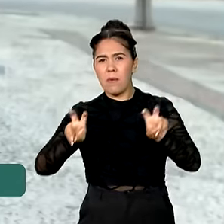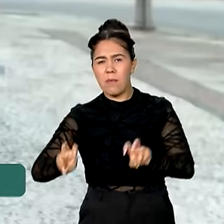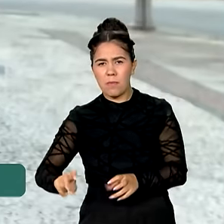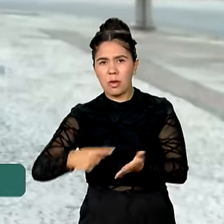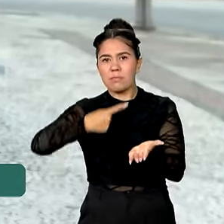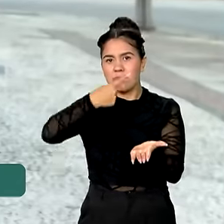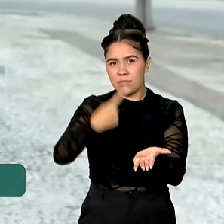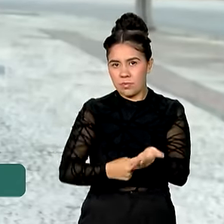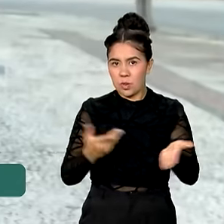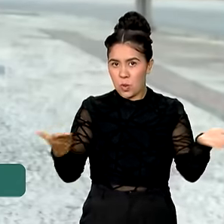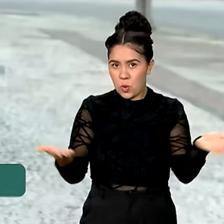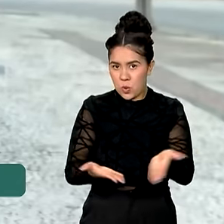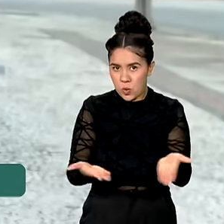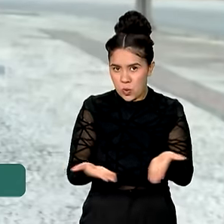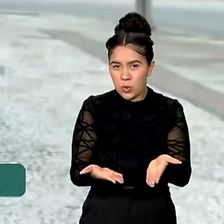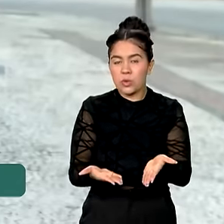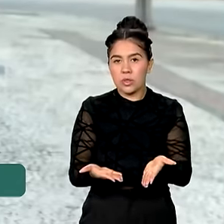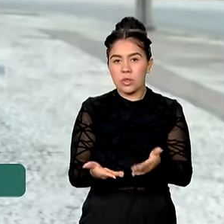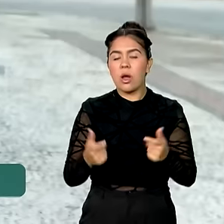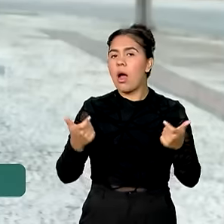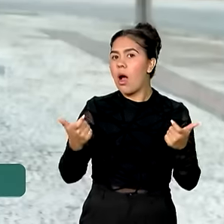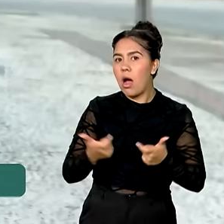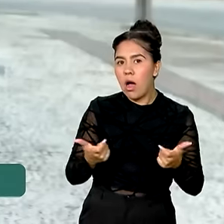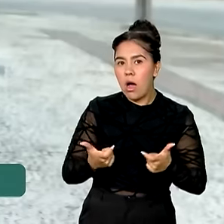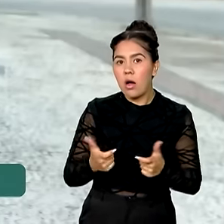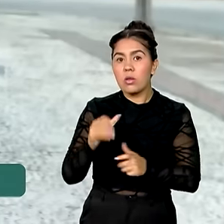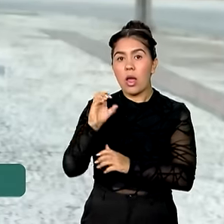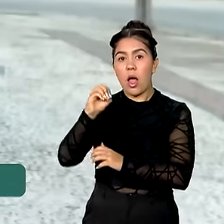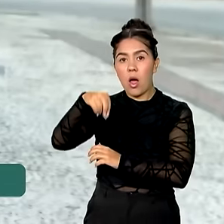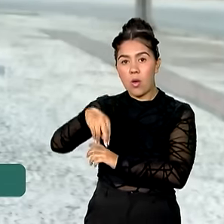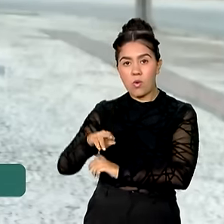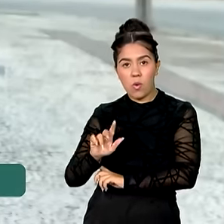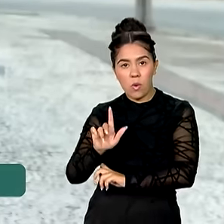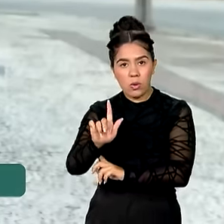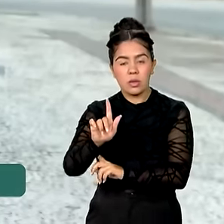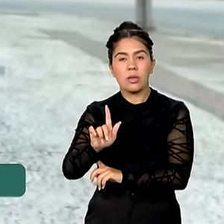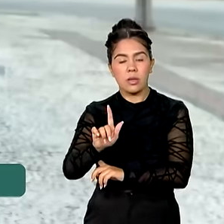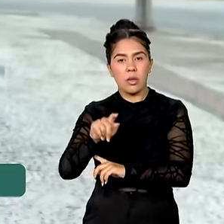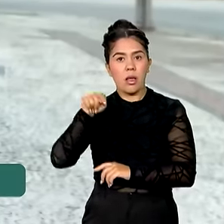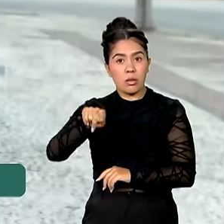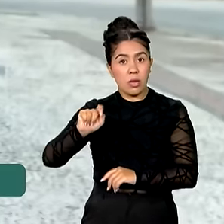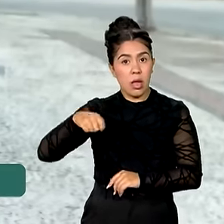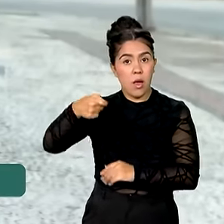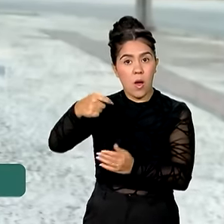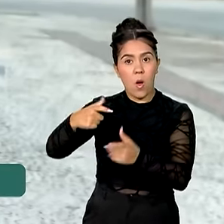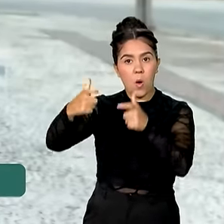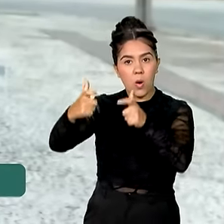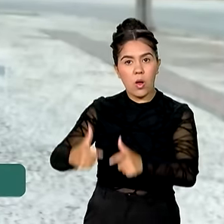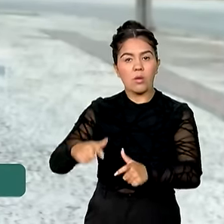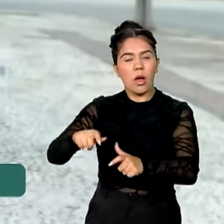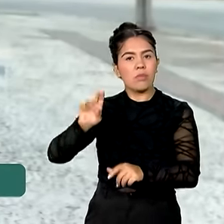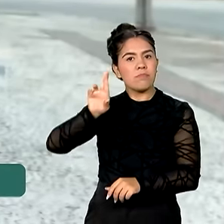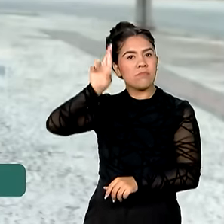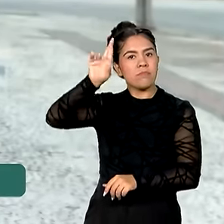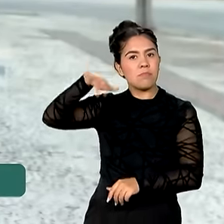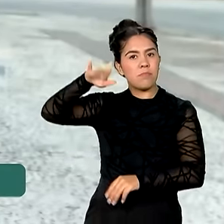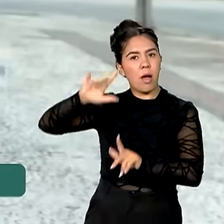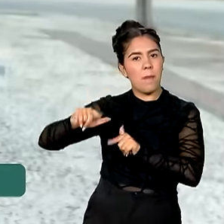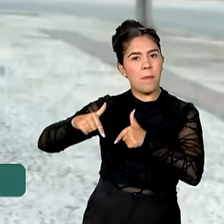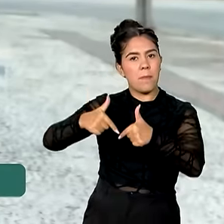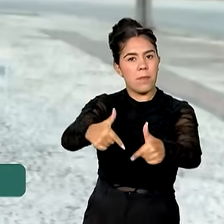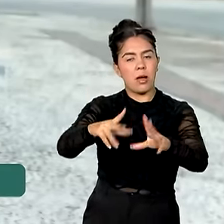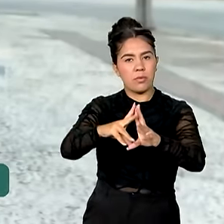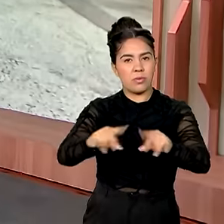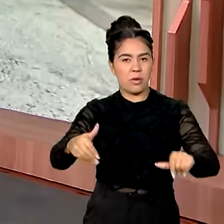de hoje será realizada na ONG Ação da Cidadania, a maior entidade de combate à fome aqui do Brasil.